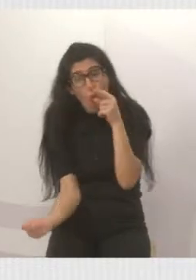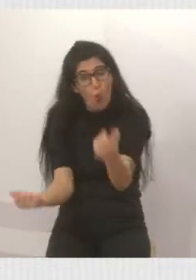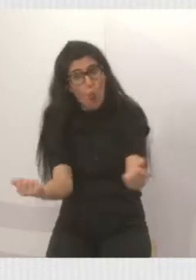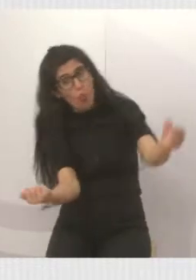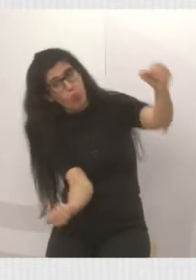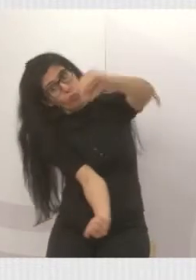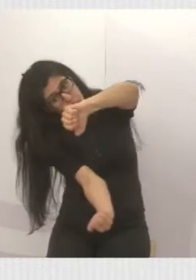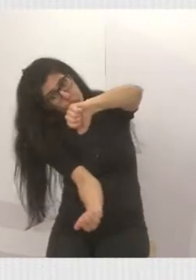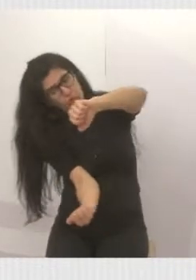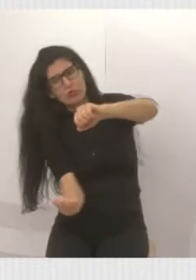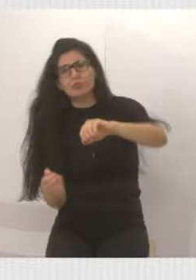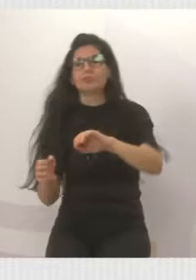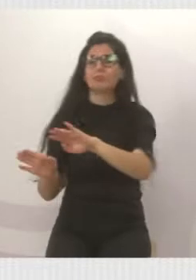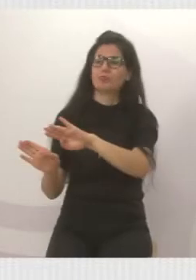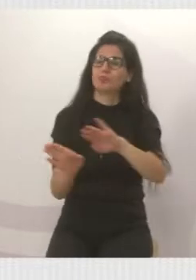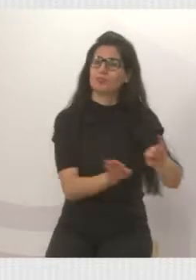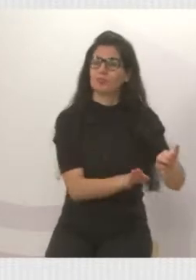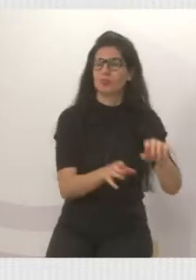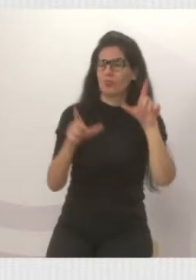A foto 10.